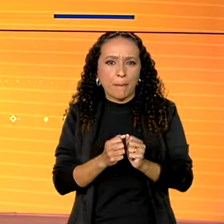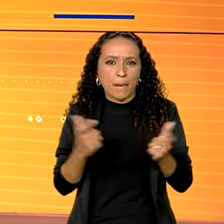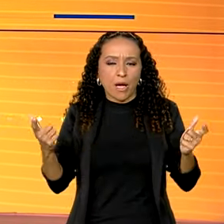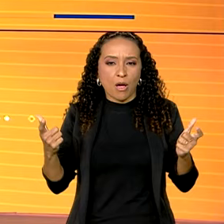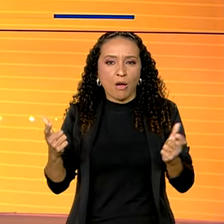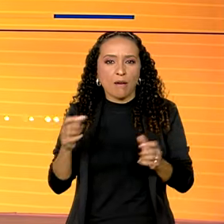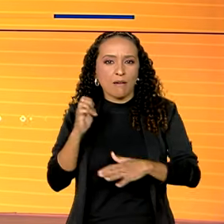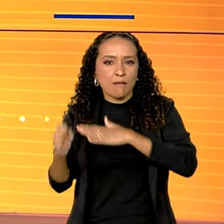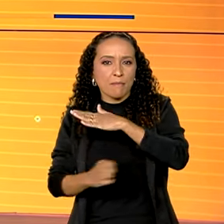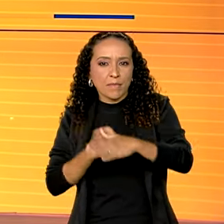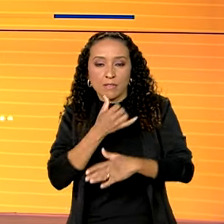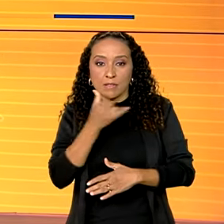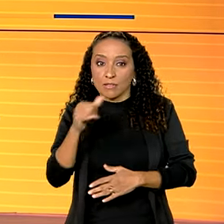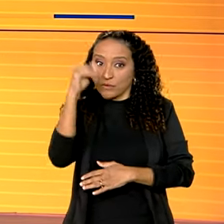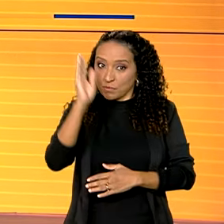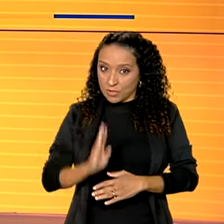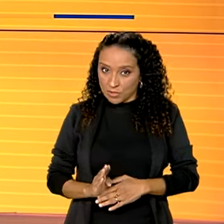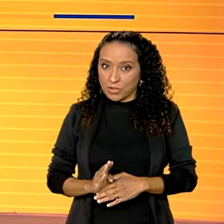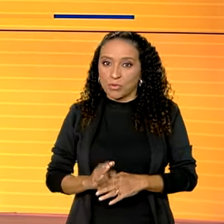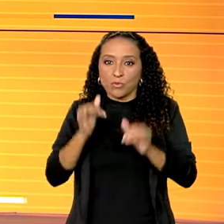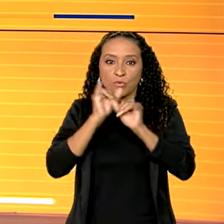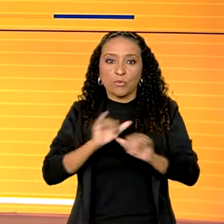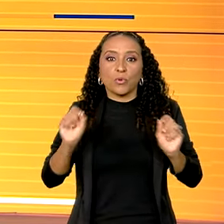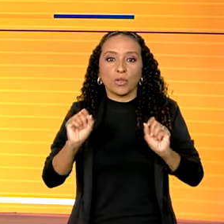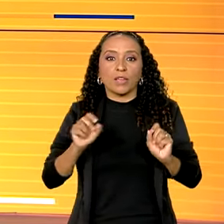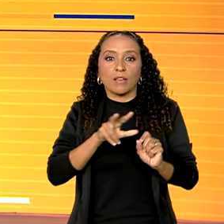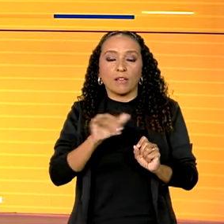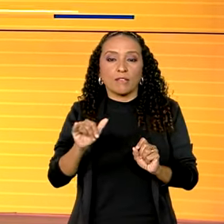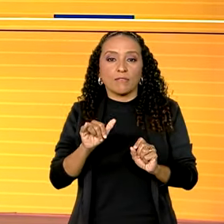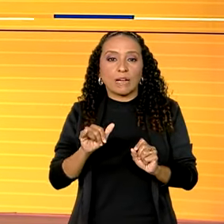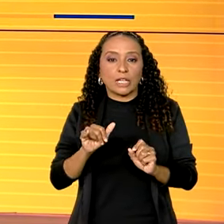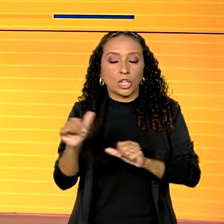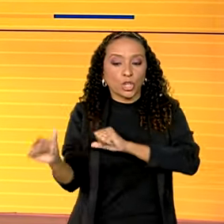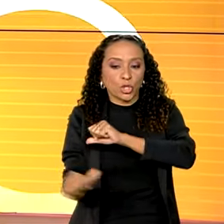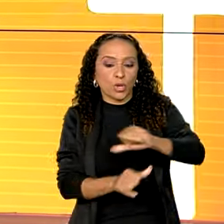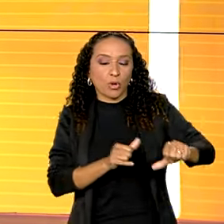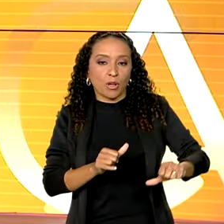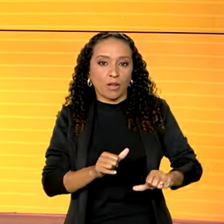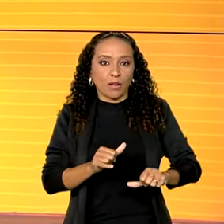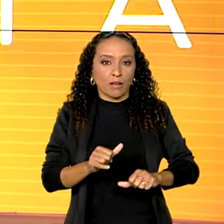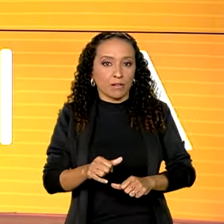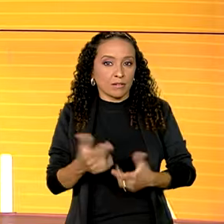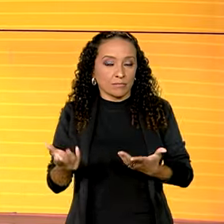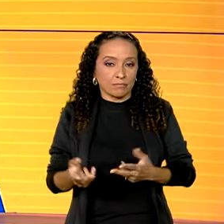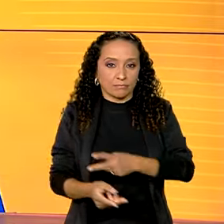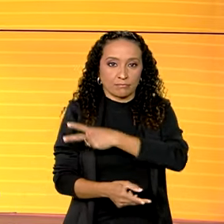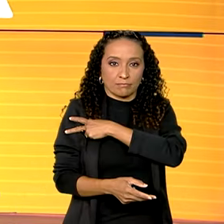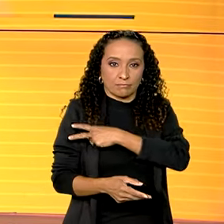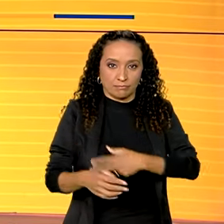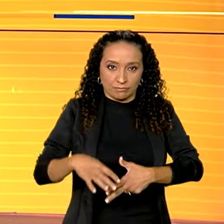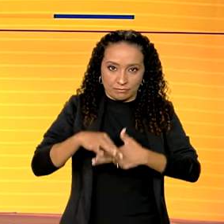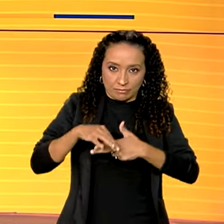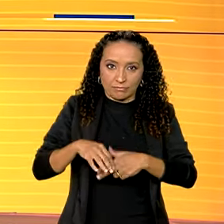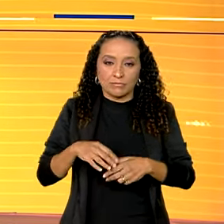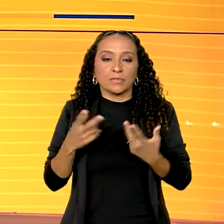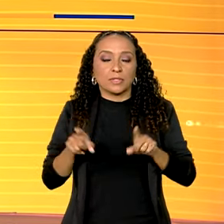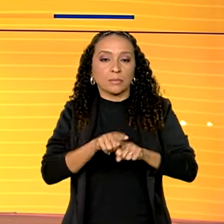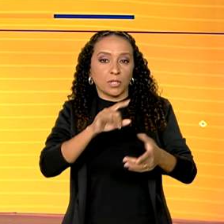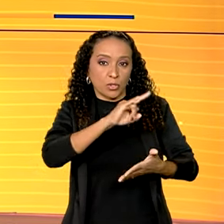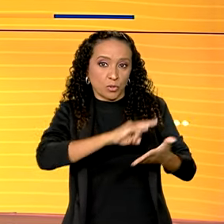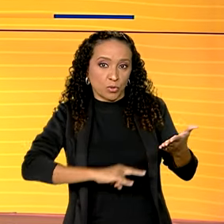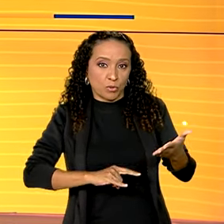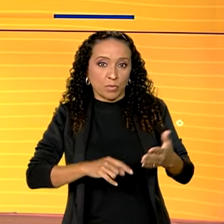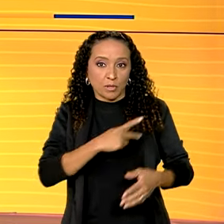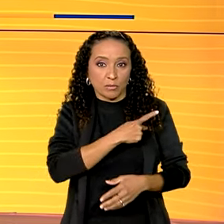estatal de energia do Brasil, informou que vai passar por uma troca de comando. Em nota, a empresa informa que o